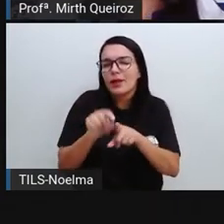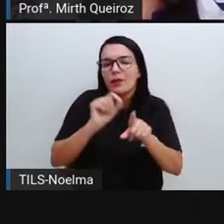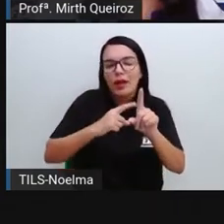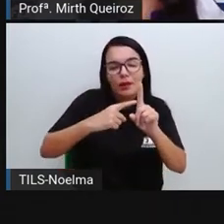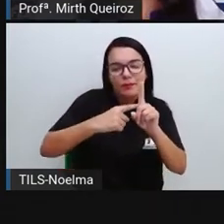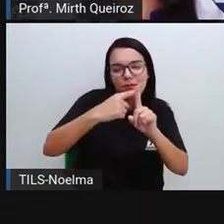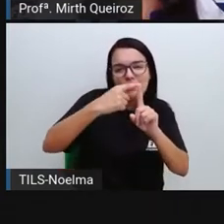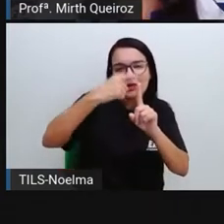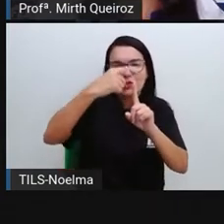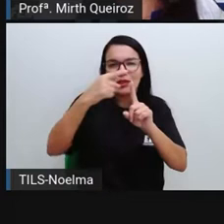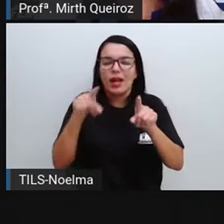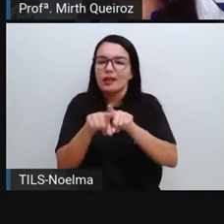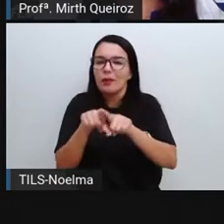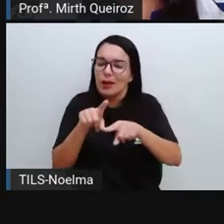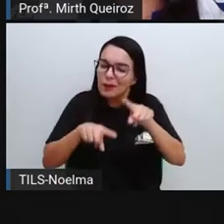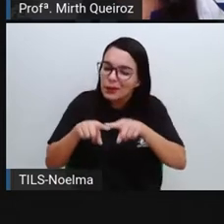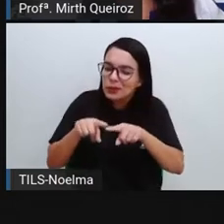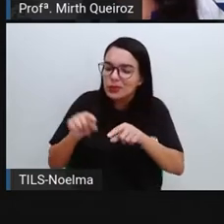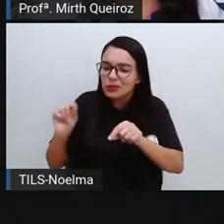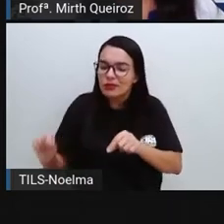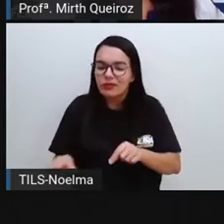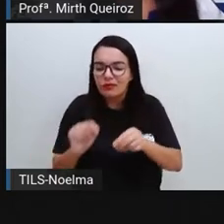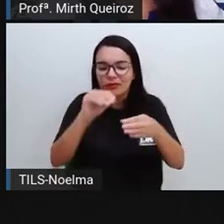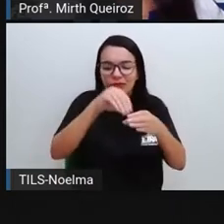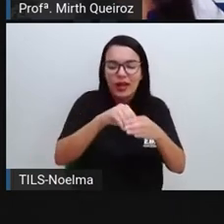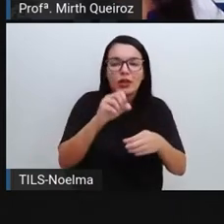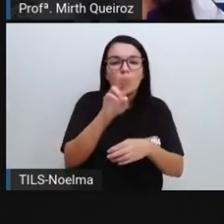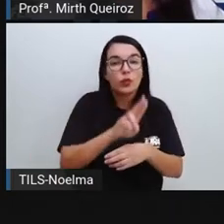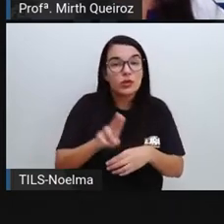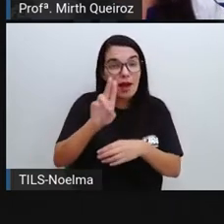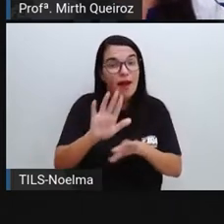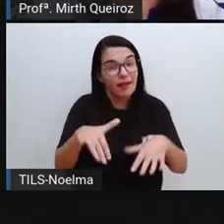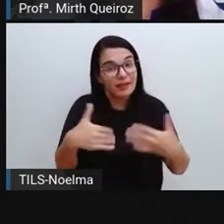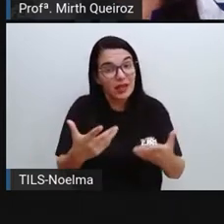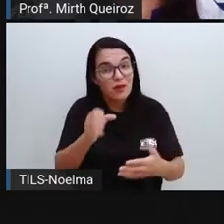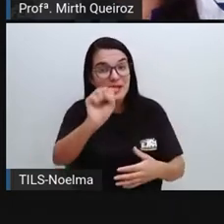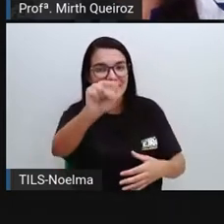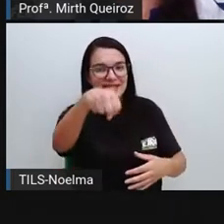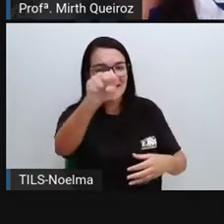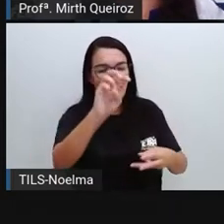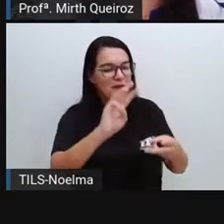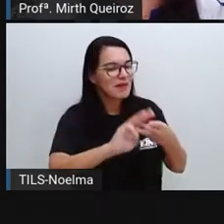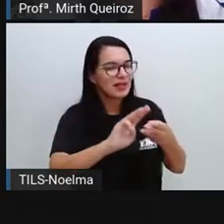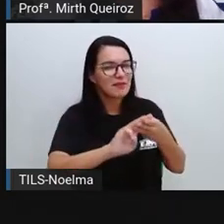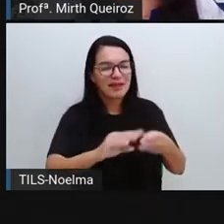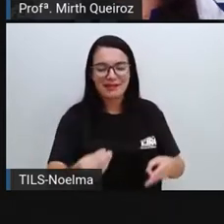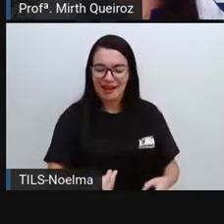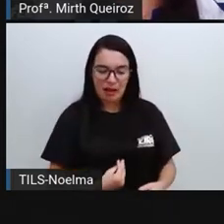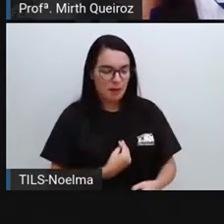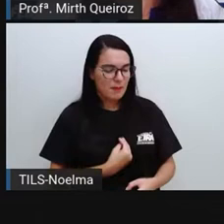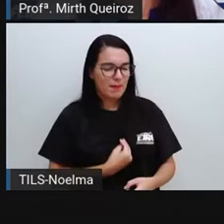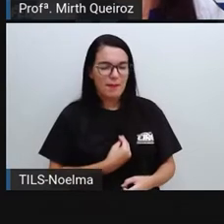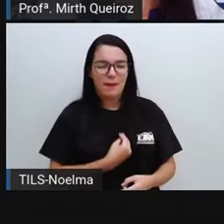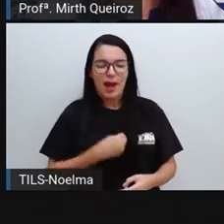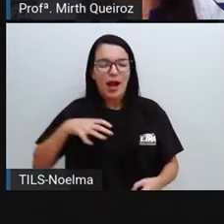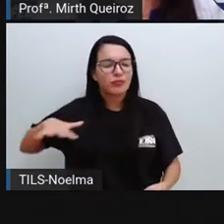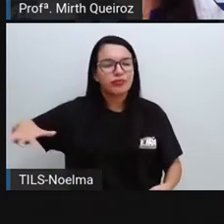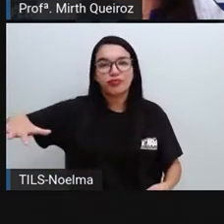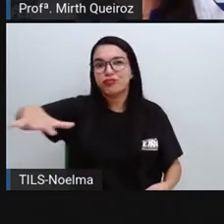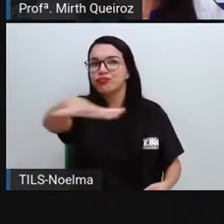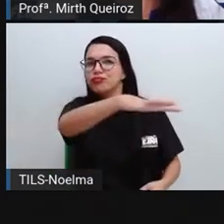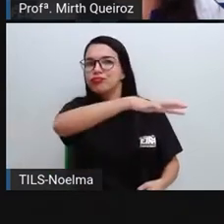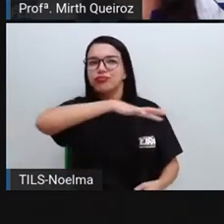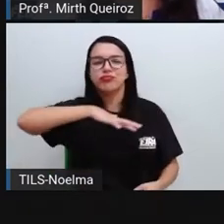certinha de ingredientes a ser utilizado. E assim a gente tá utilizando a matemática. A matemática está realmente em todo